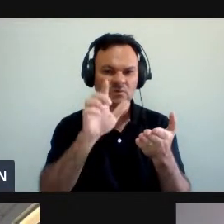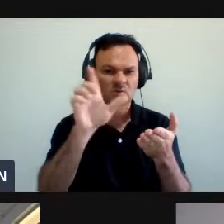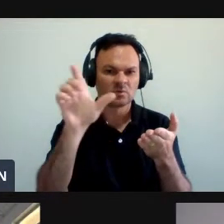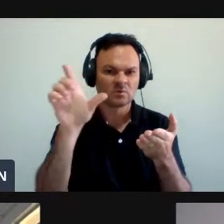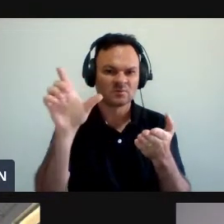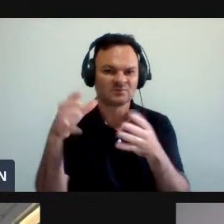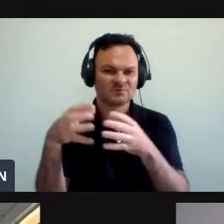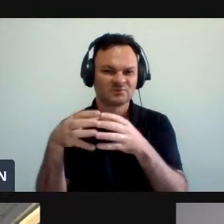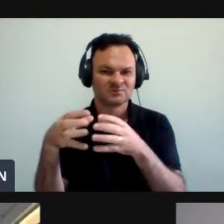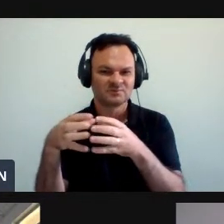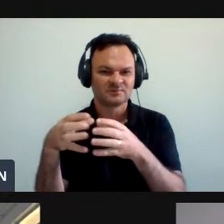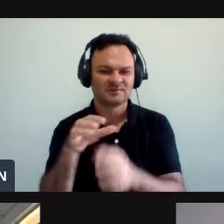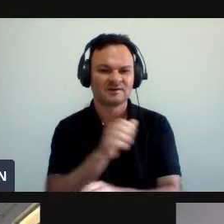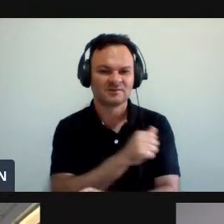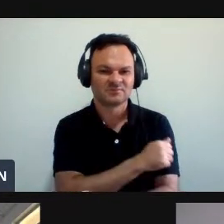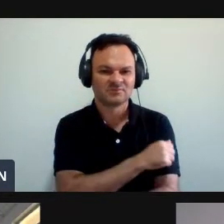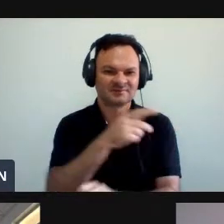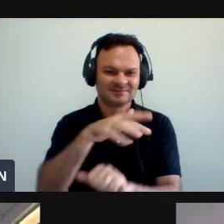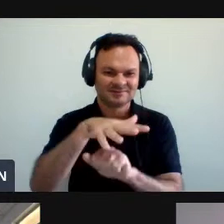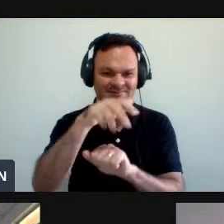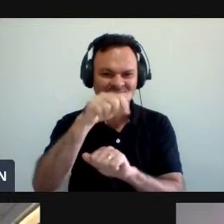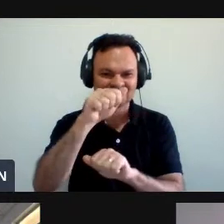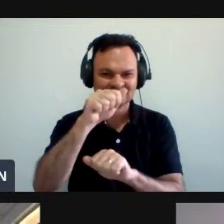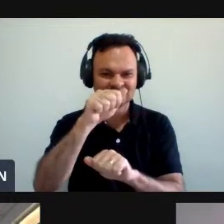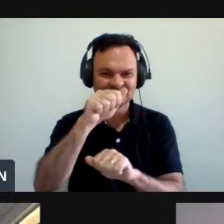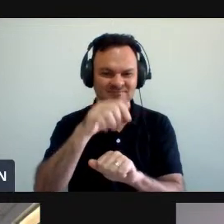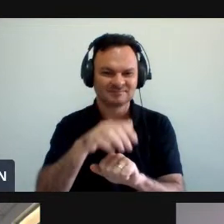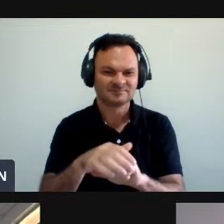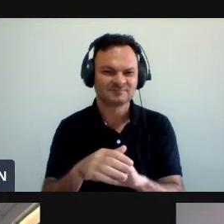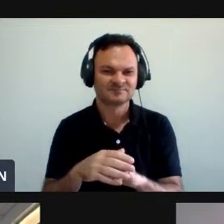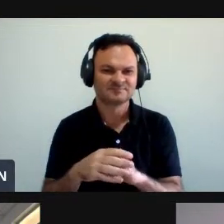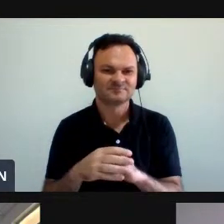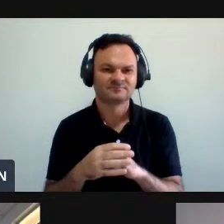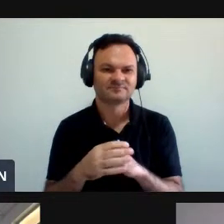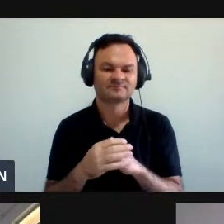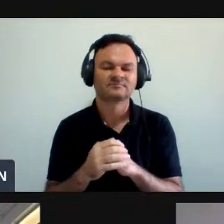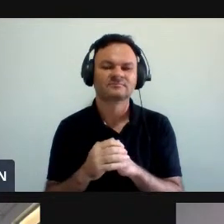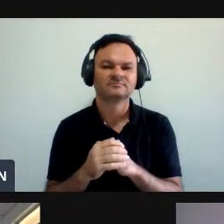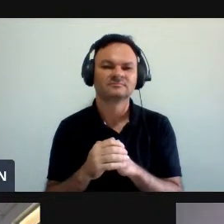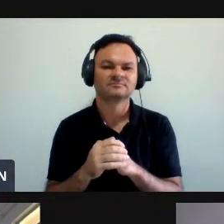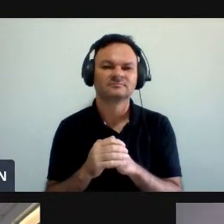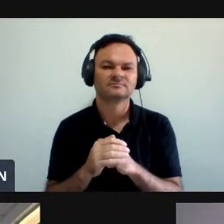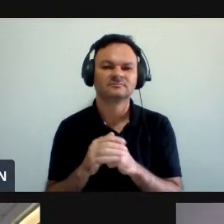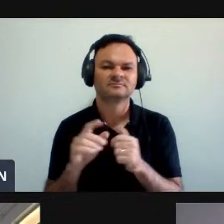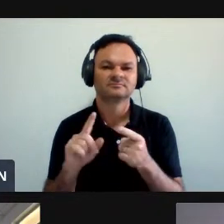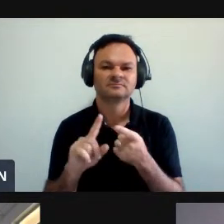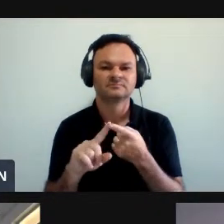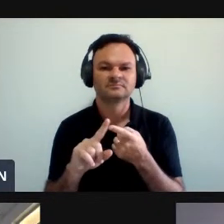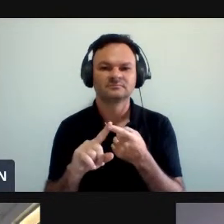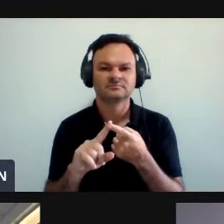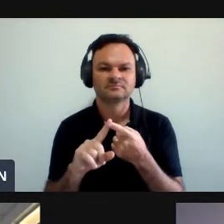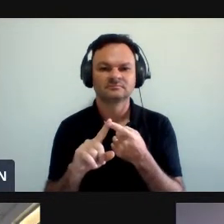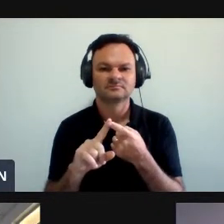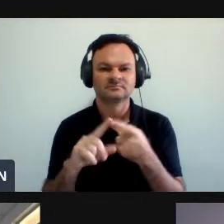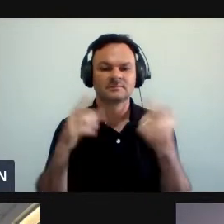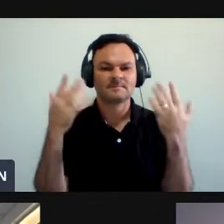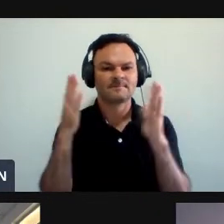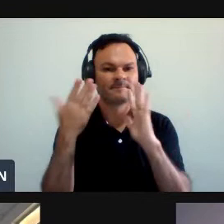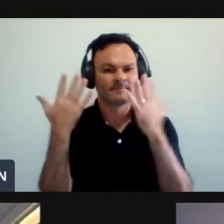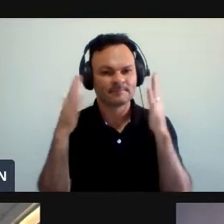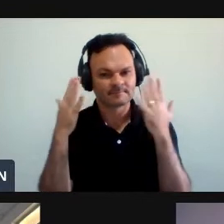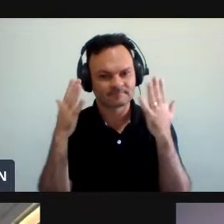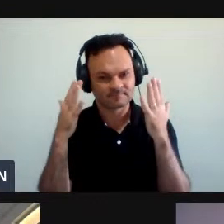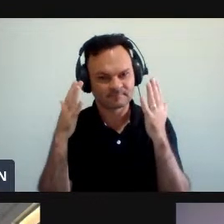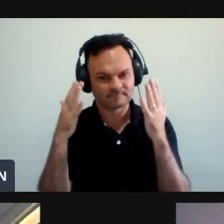nossa universidade Federal do Agrécio De Pernambuco Gostaria de Parabenizar A todos aqueles Que foram